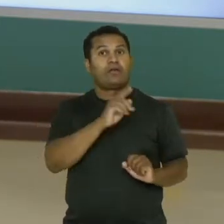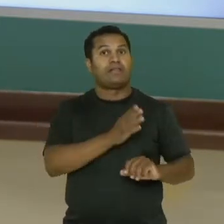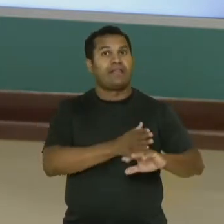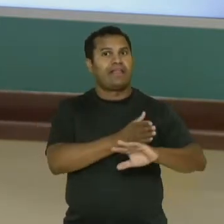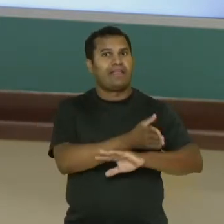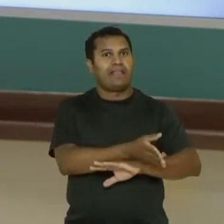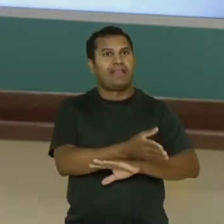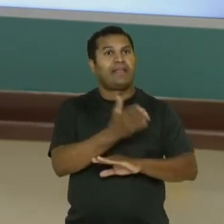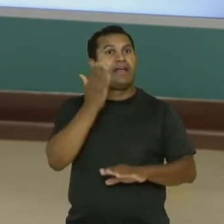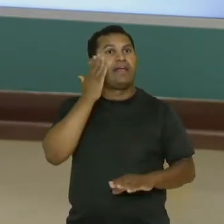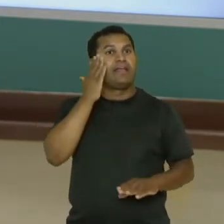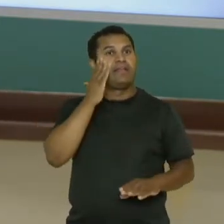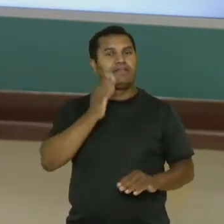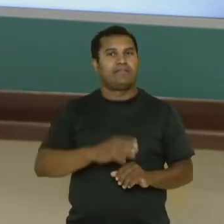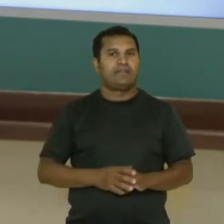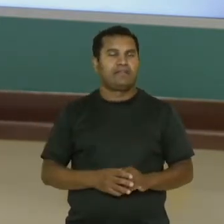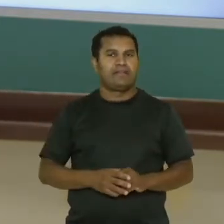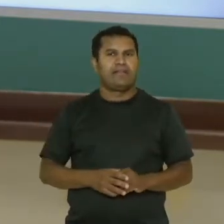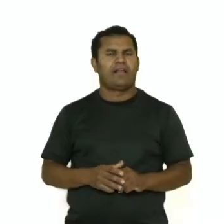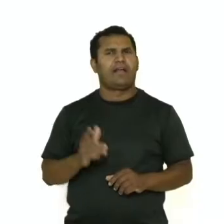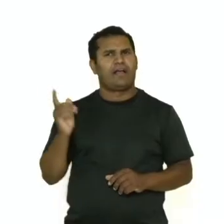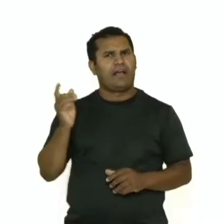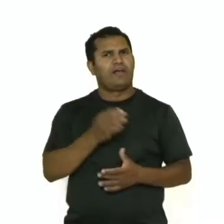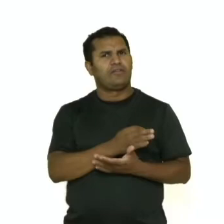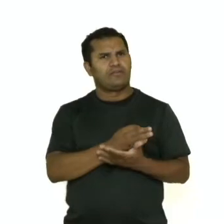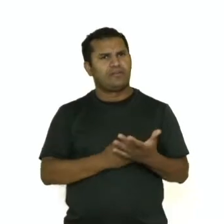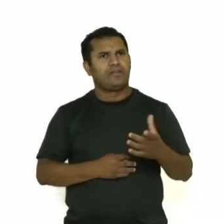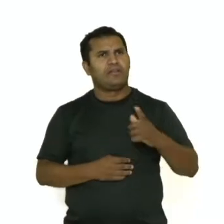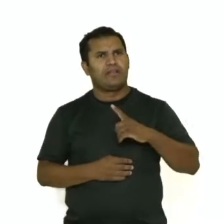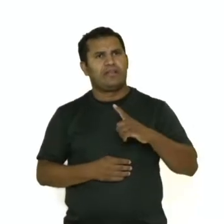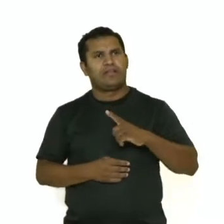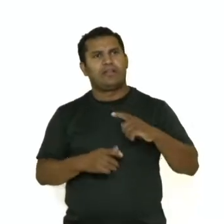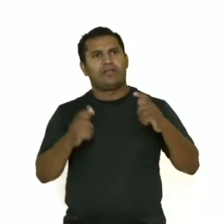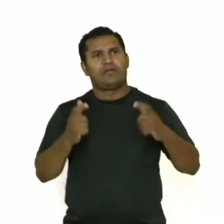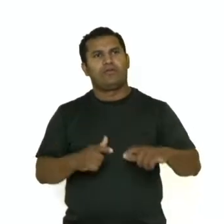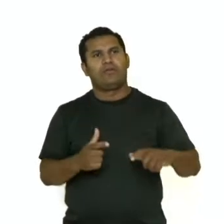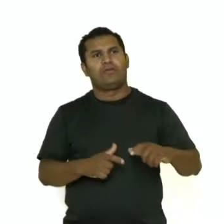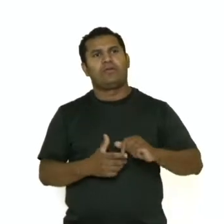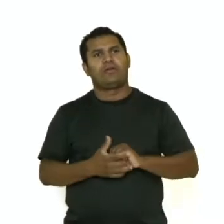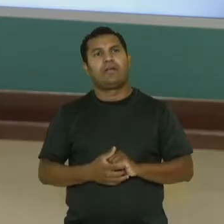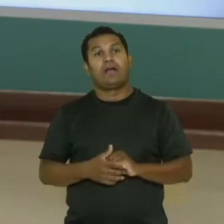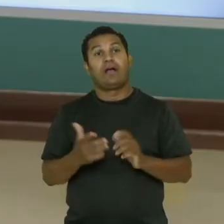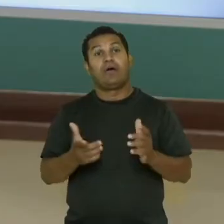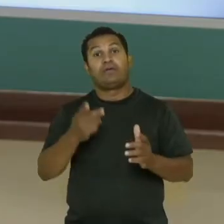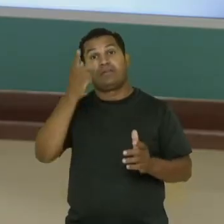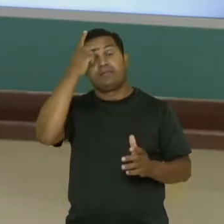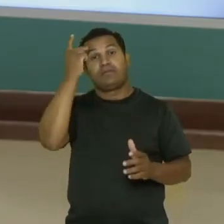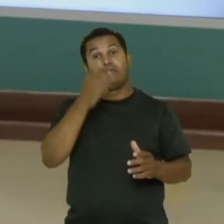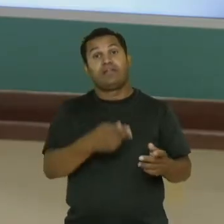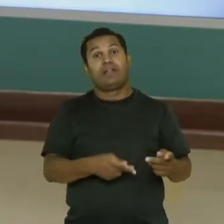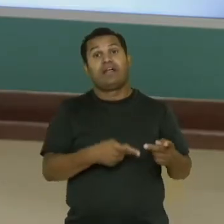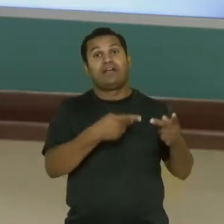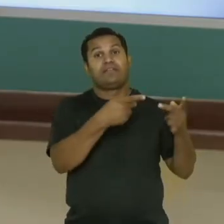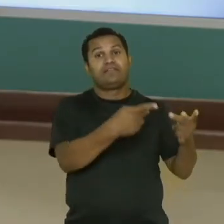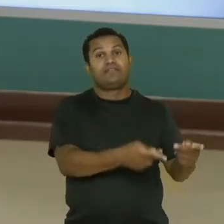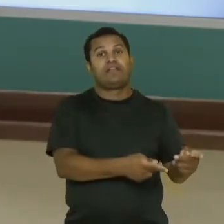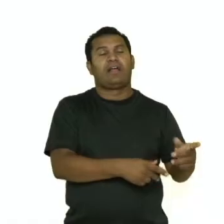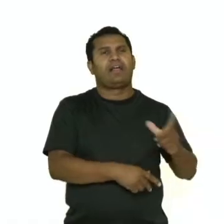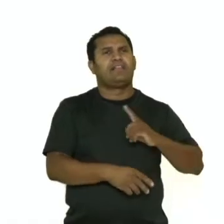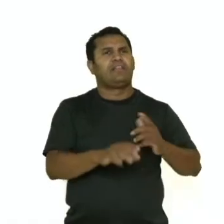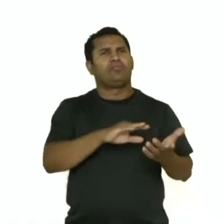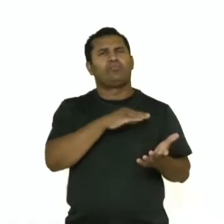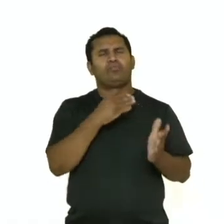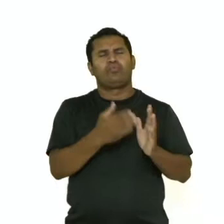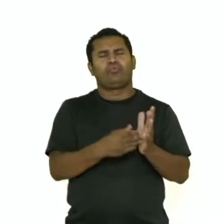é citado aqui no texto, em que descreve como está sendo o game. Olha que bacana!